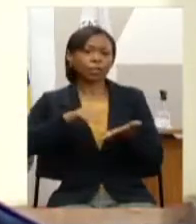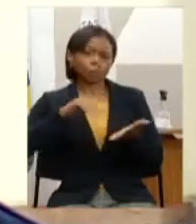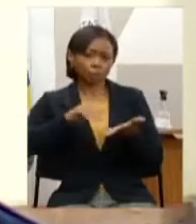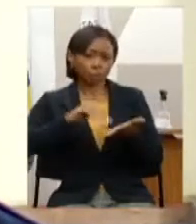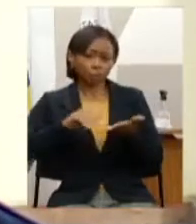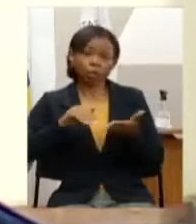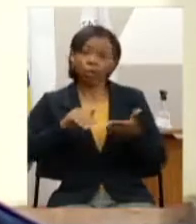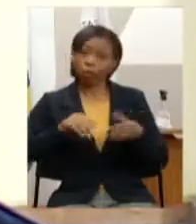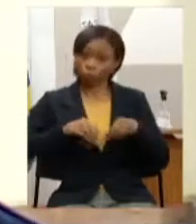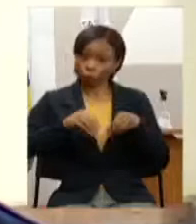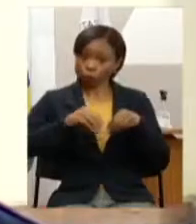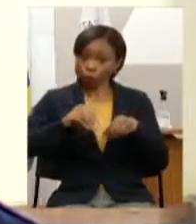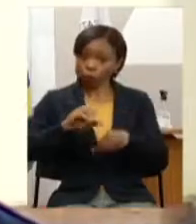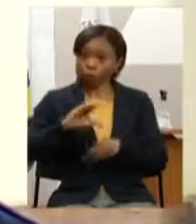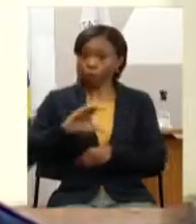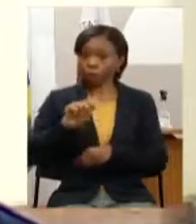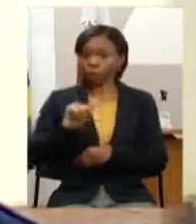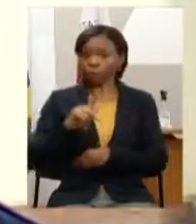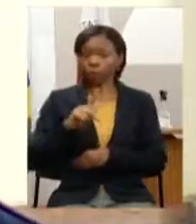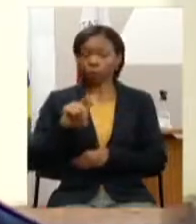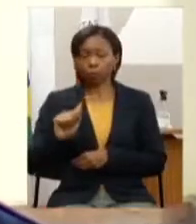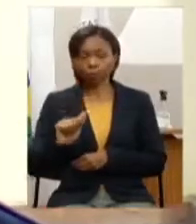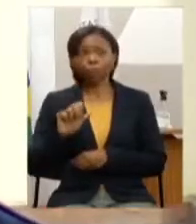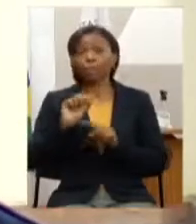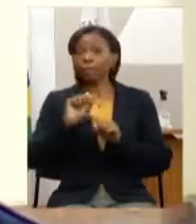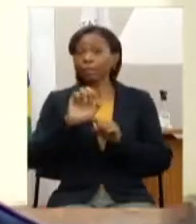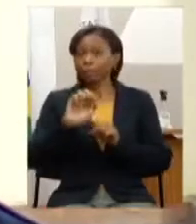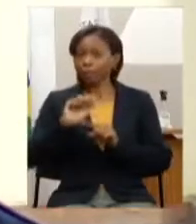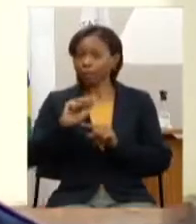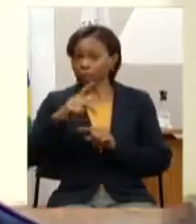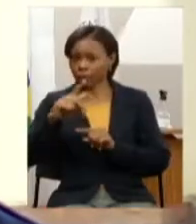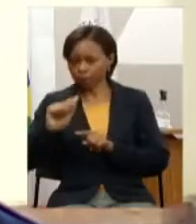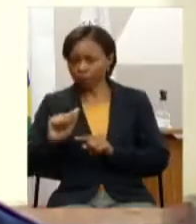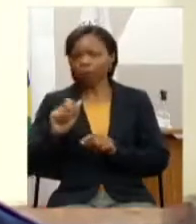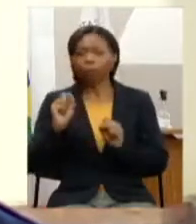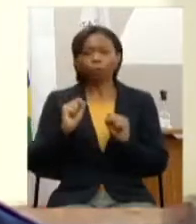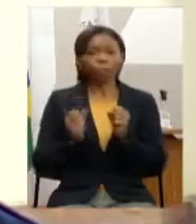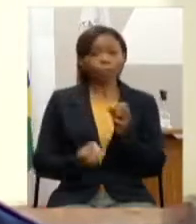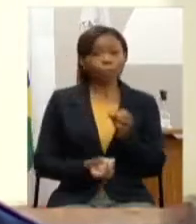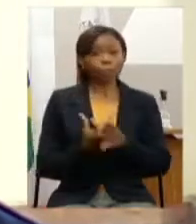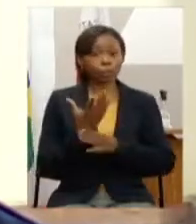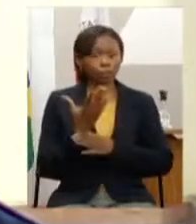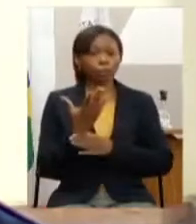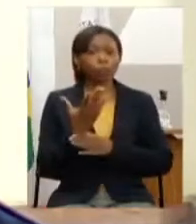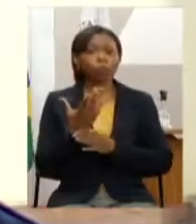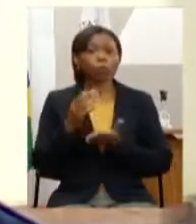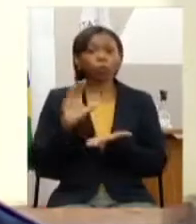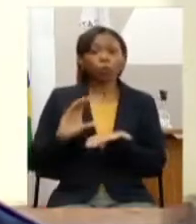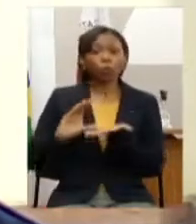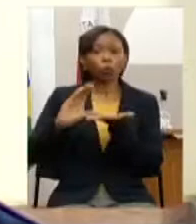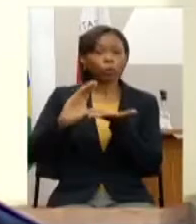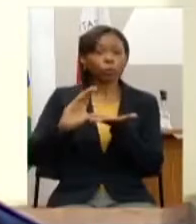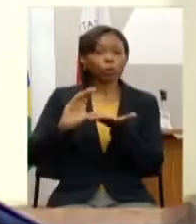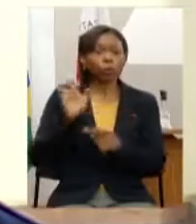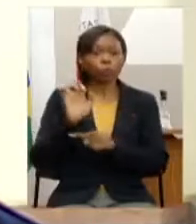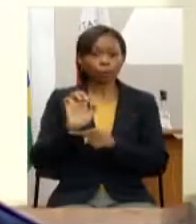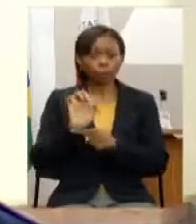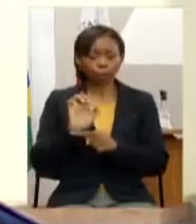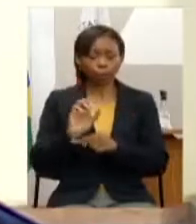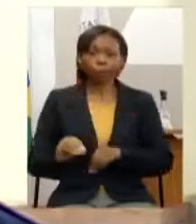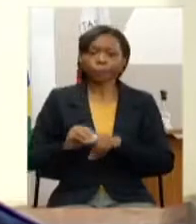Agricultura a CEAPA para que seja instalado e operacionalizado o Conselho Estadual de Defesa Agropecuária